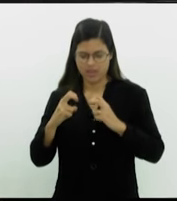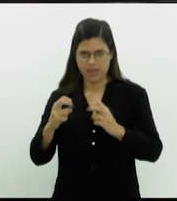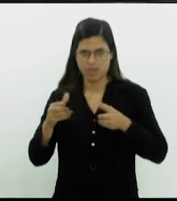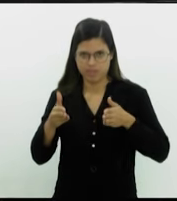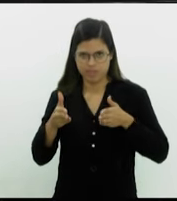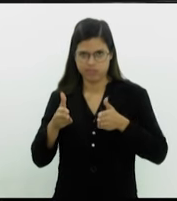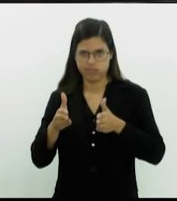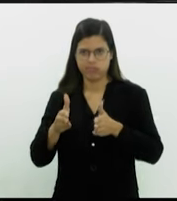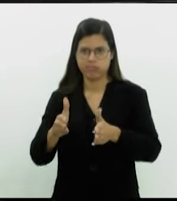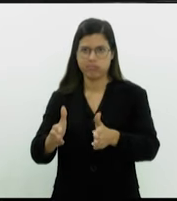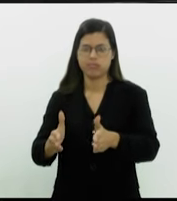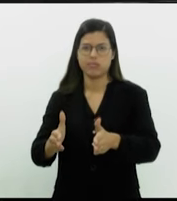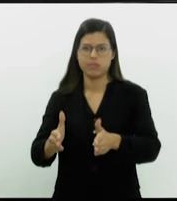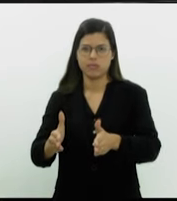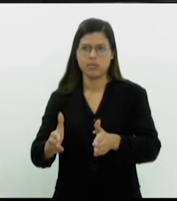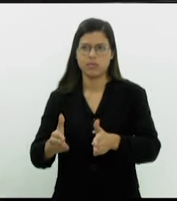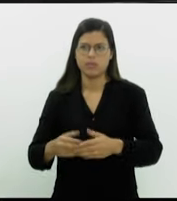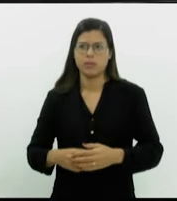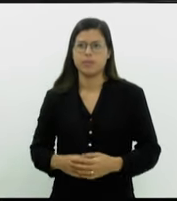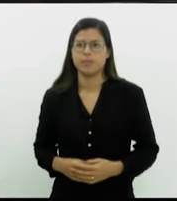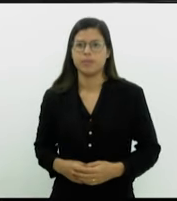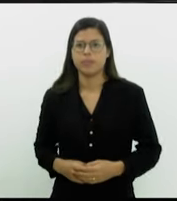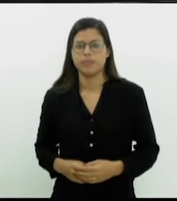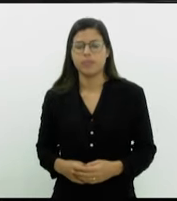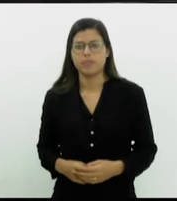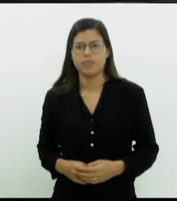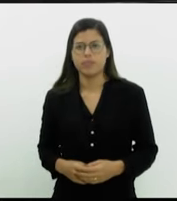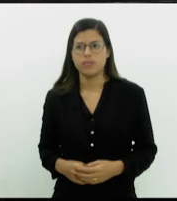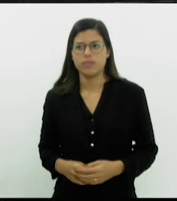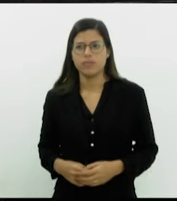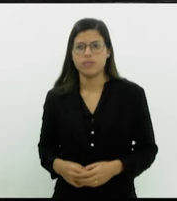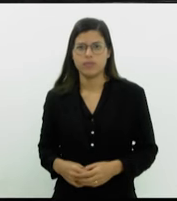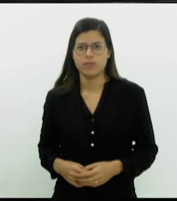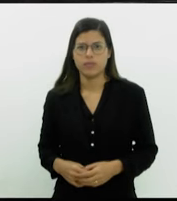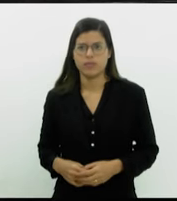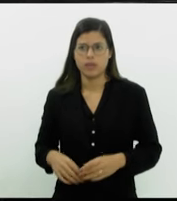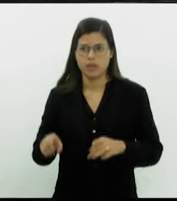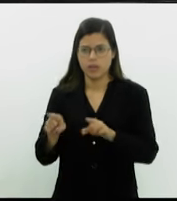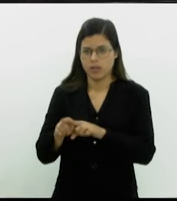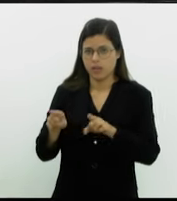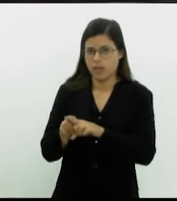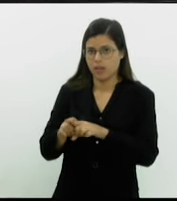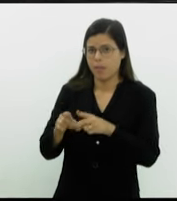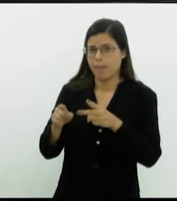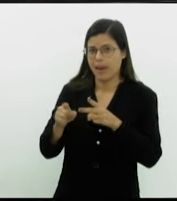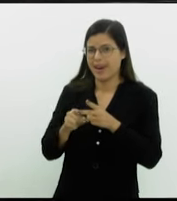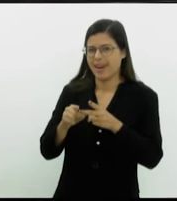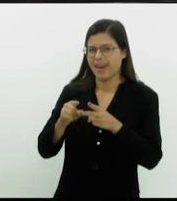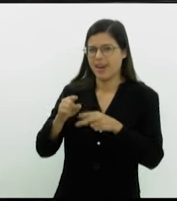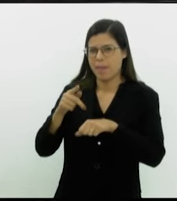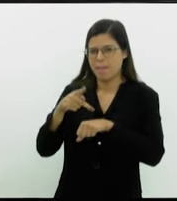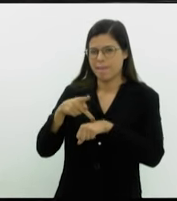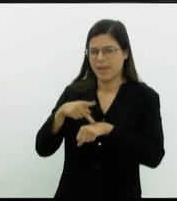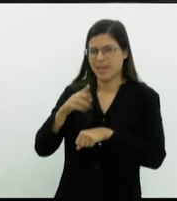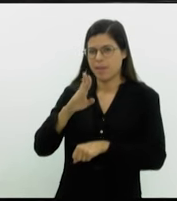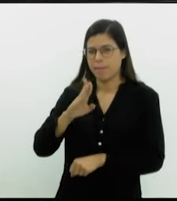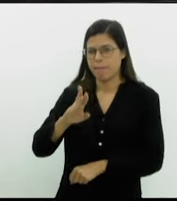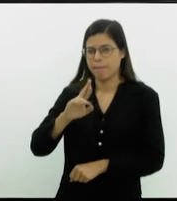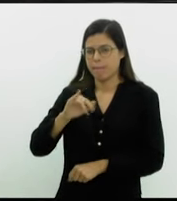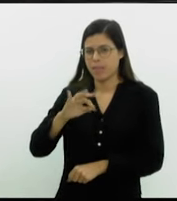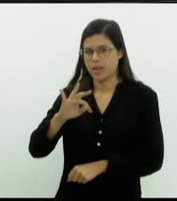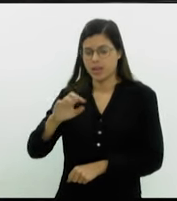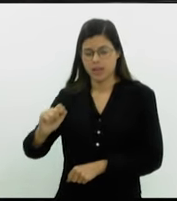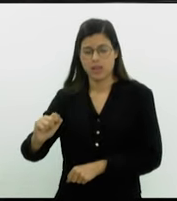os dormentes e a brita, que compõe a via permanente, mas também